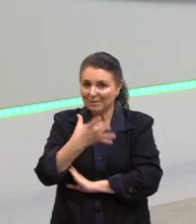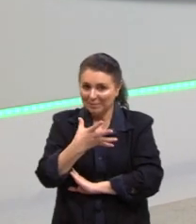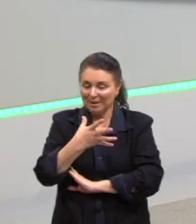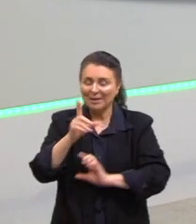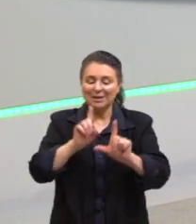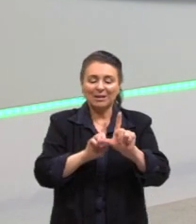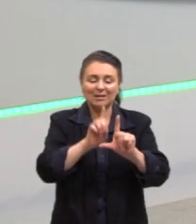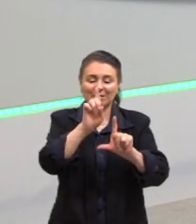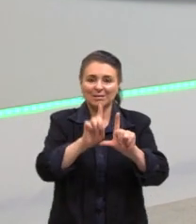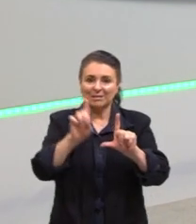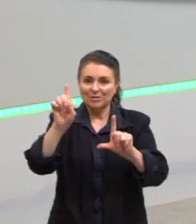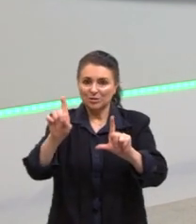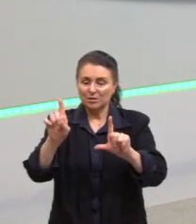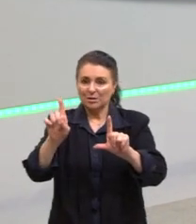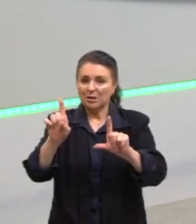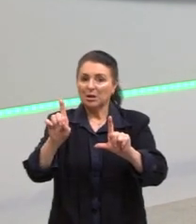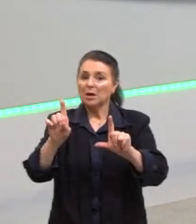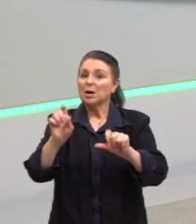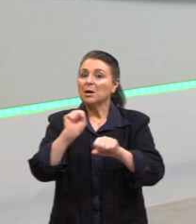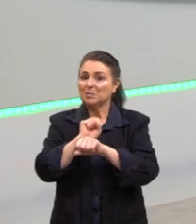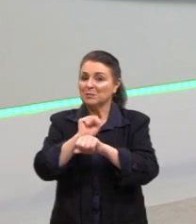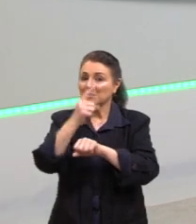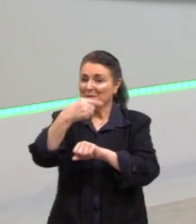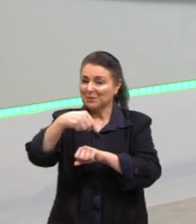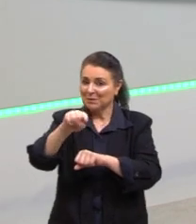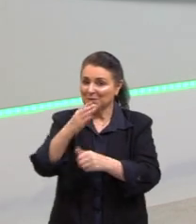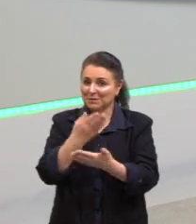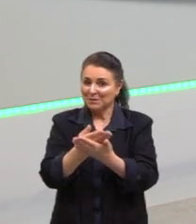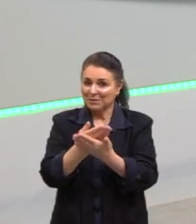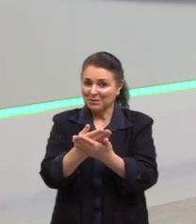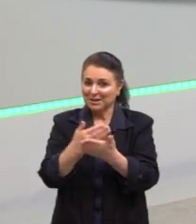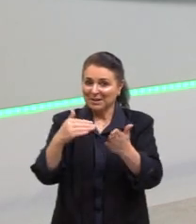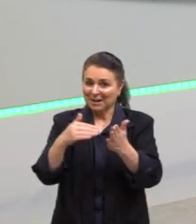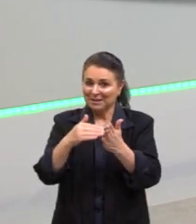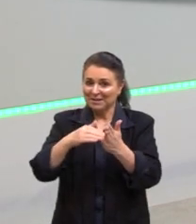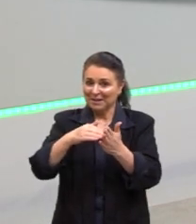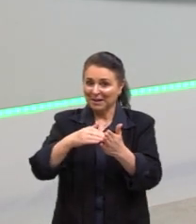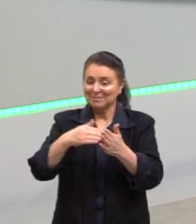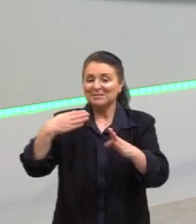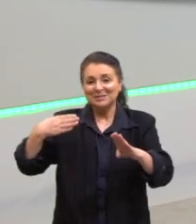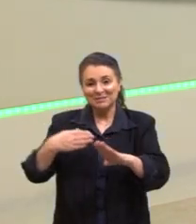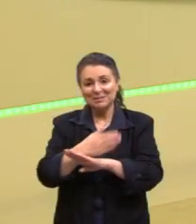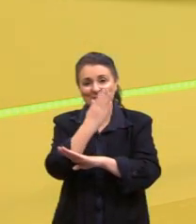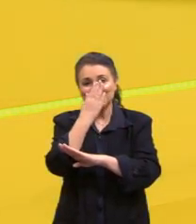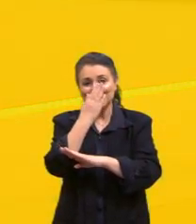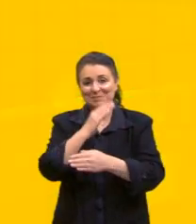estatística. Eu espero vocês na próxima aula. Até lá! Partiu passar!